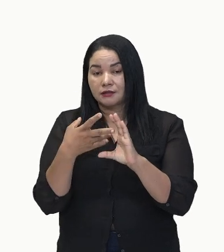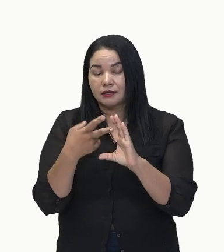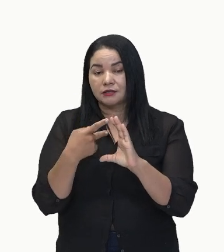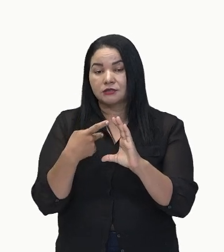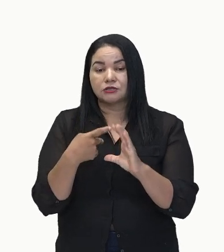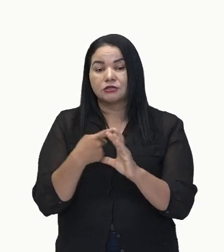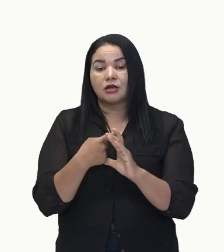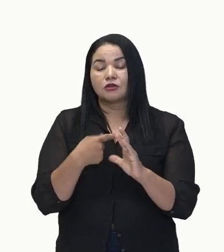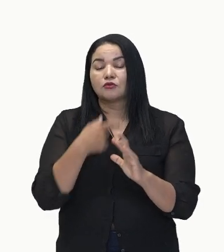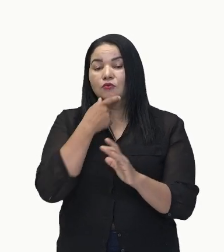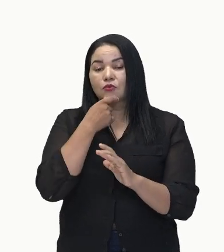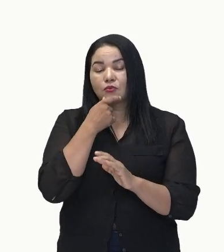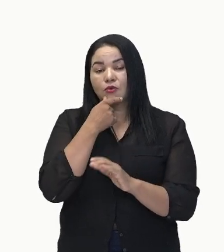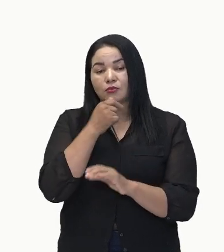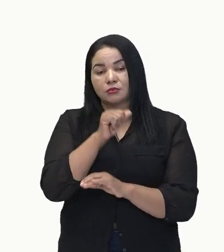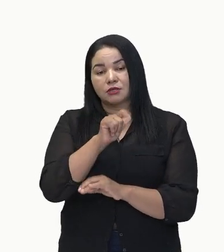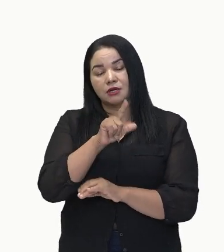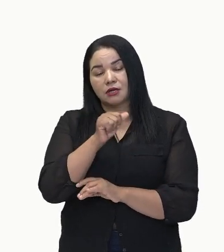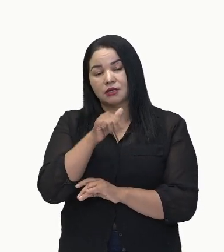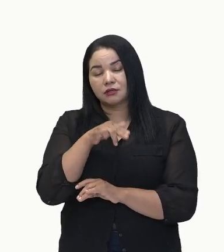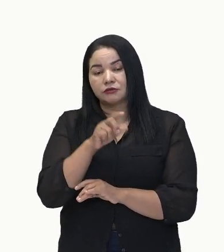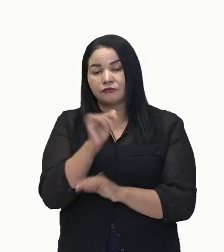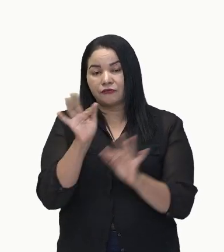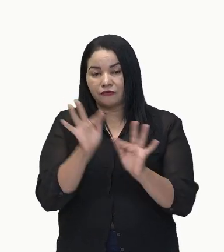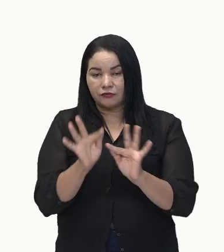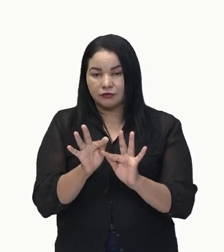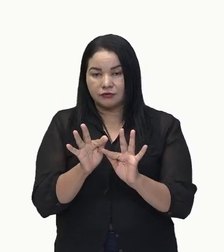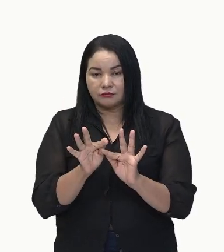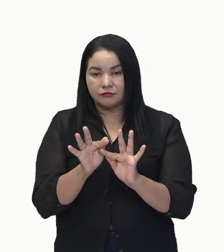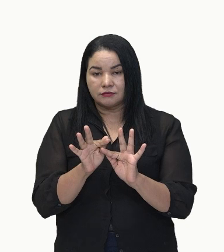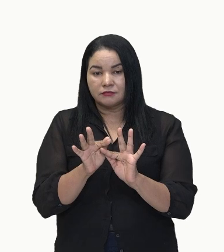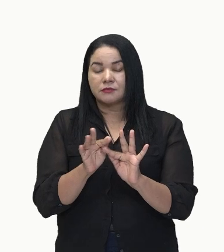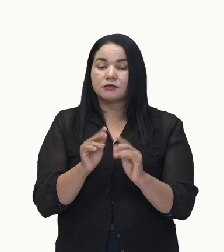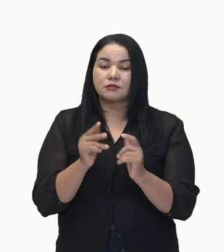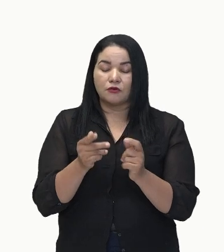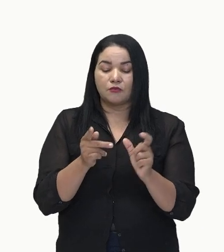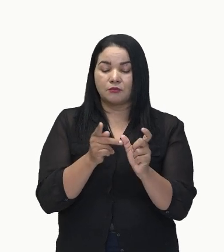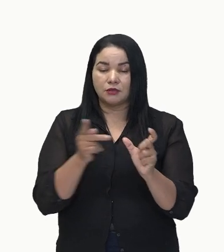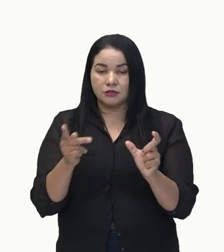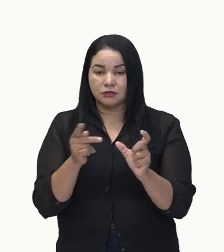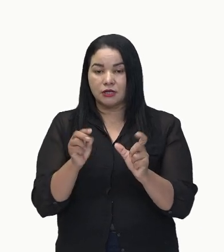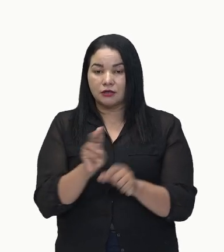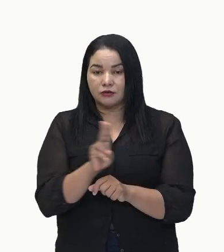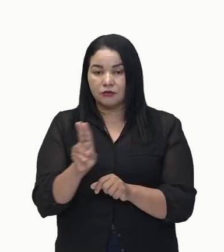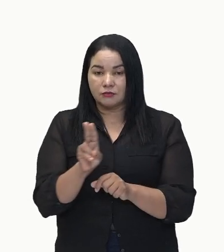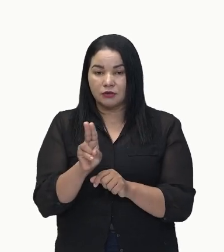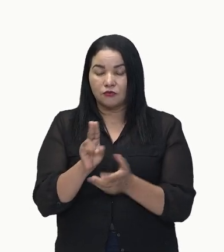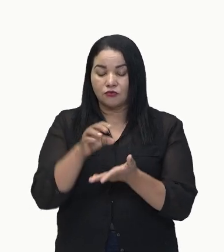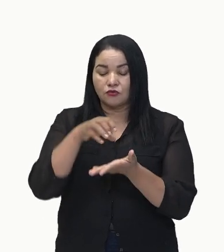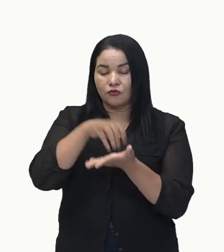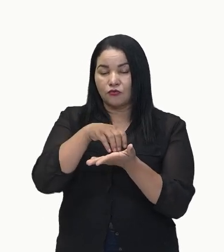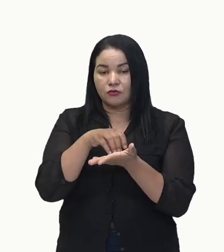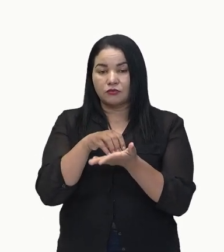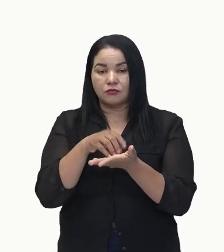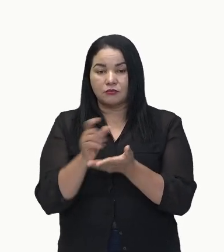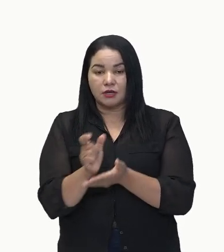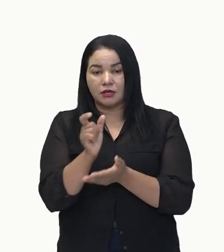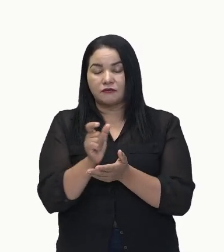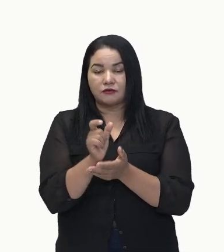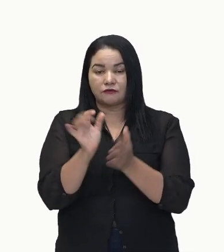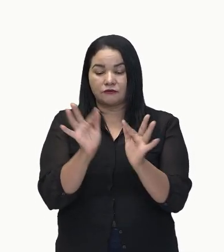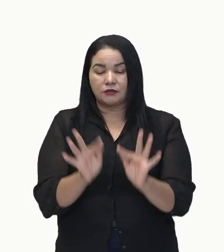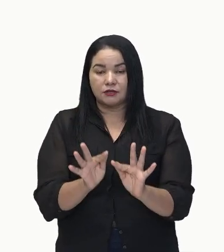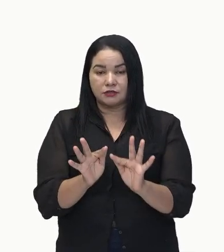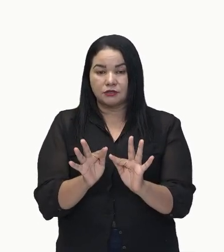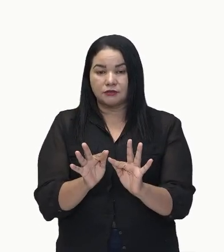para o Alan. Então, temos aqui um predicado nominal. O núcleo é feliz. Aqui o núcleo é o